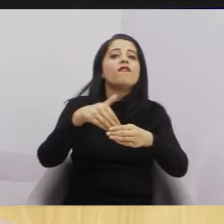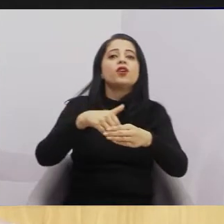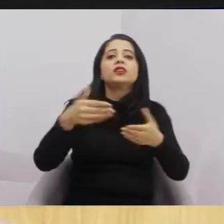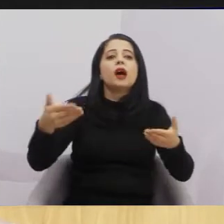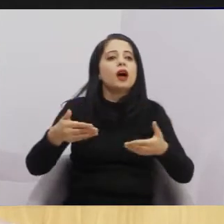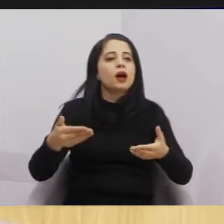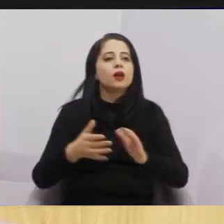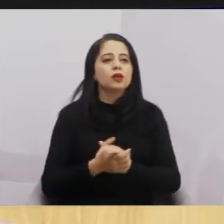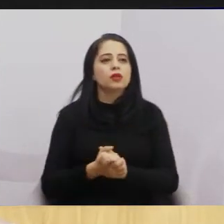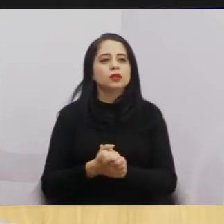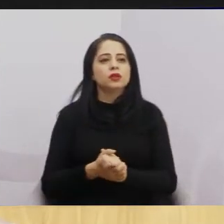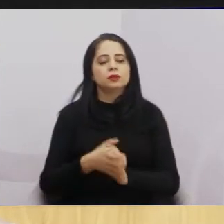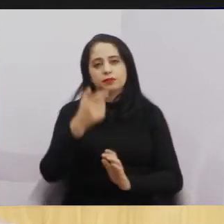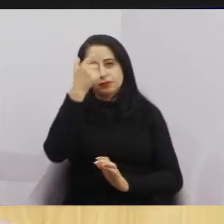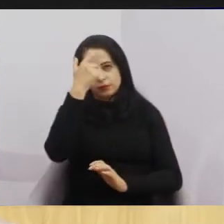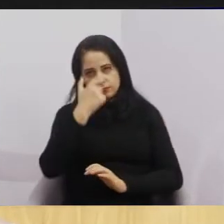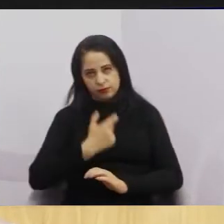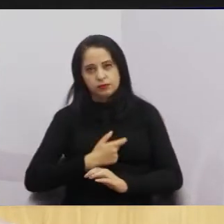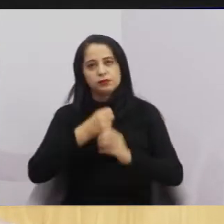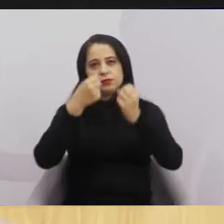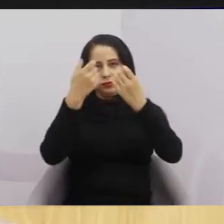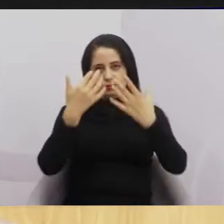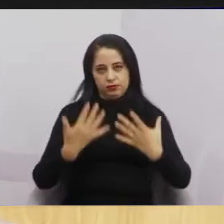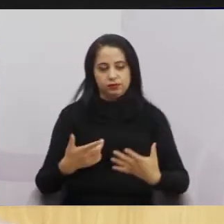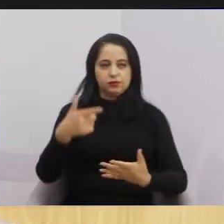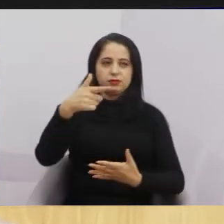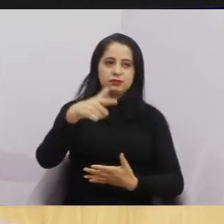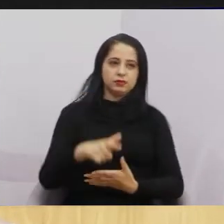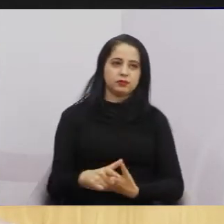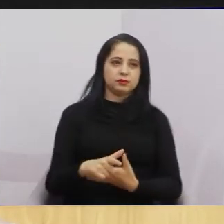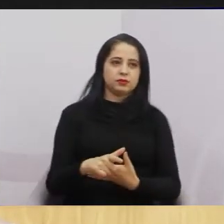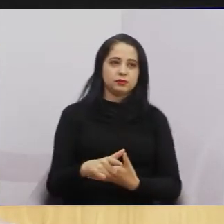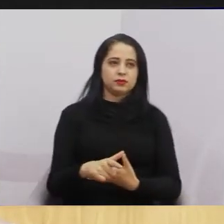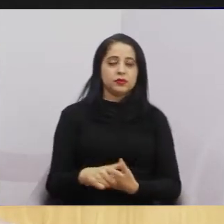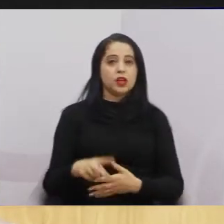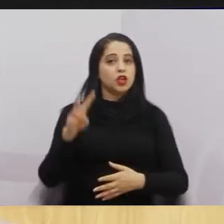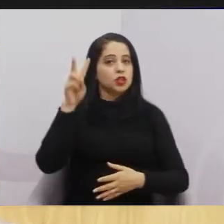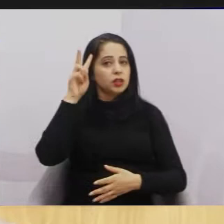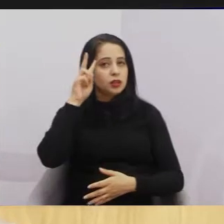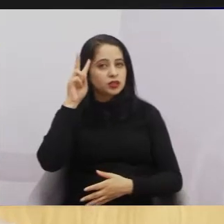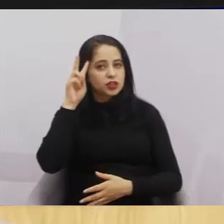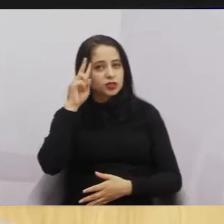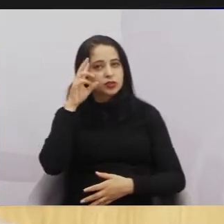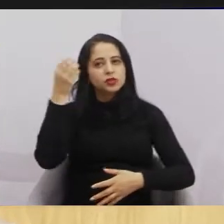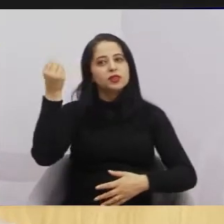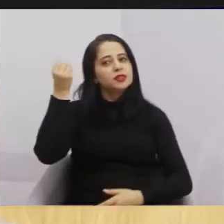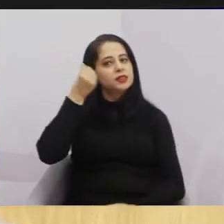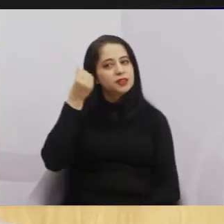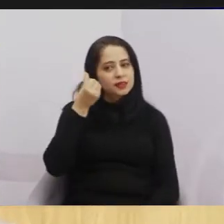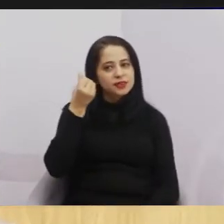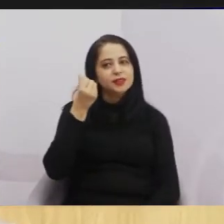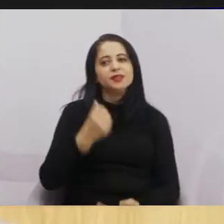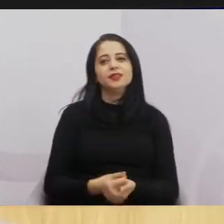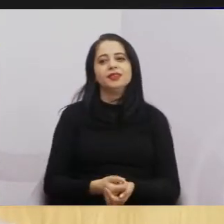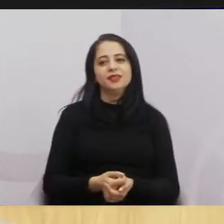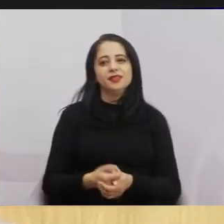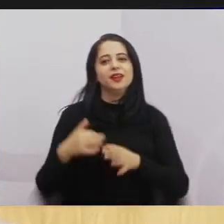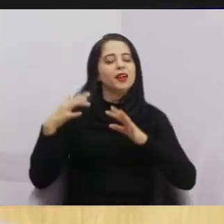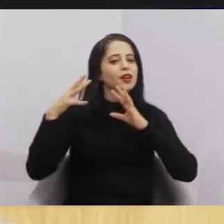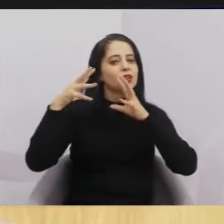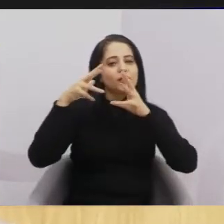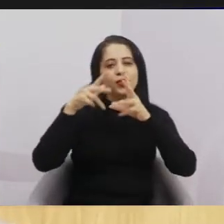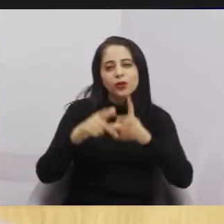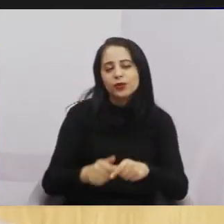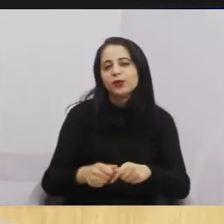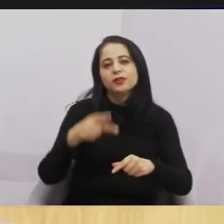que fazer. Estou aqui, quero deixar bem claro, segunda a sexta-feira, todo mundo me conhece, sabe o